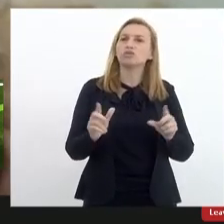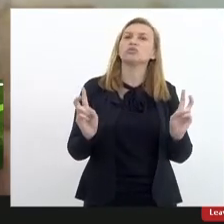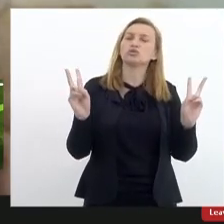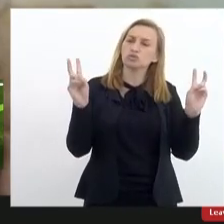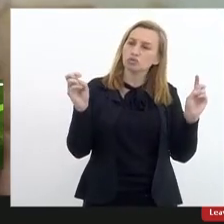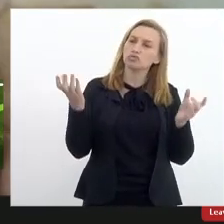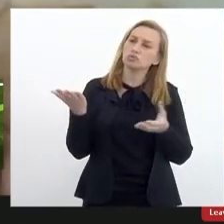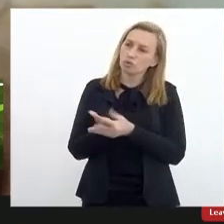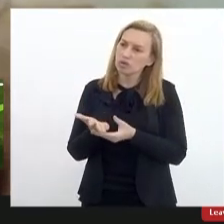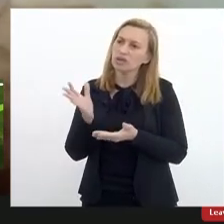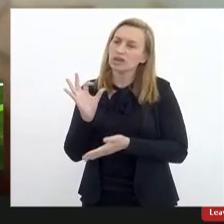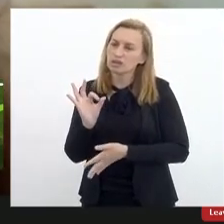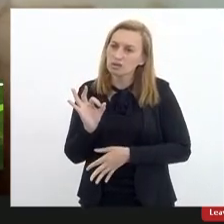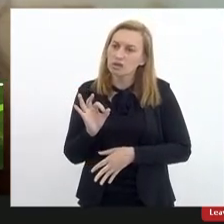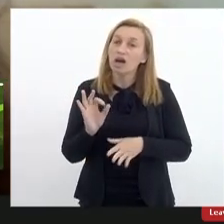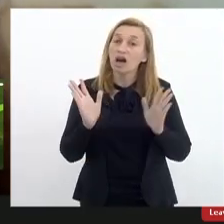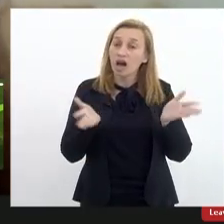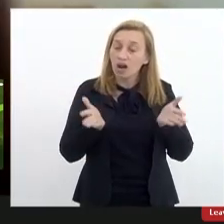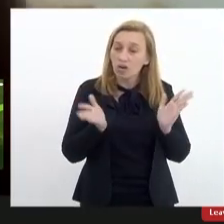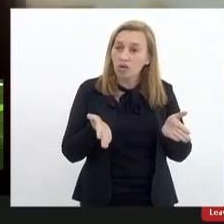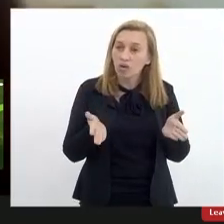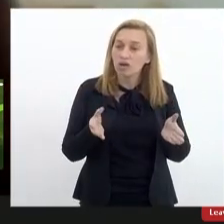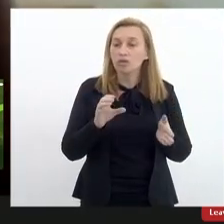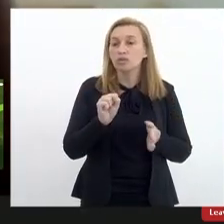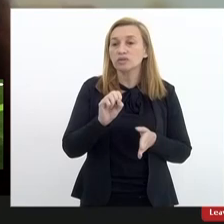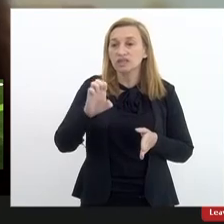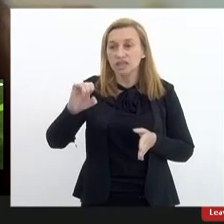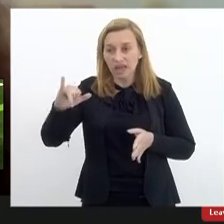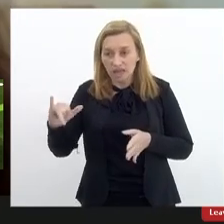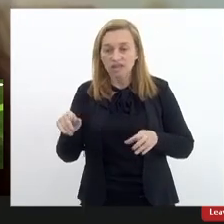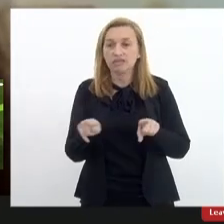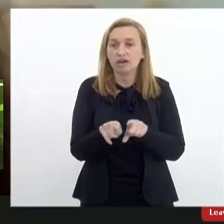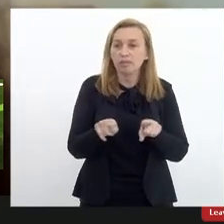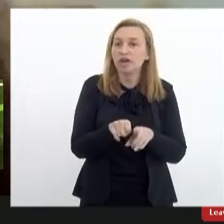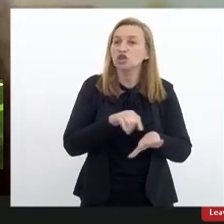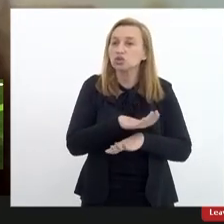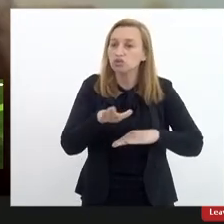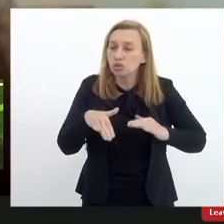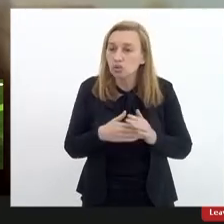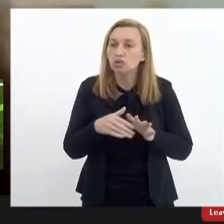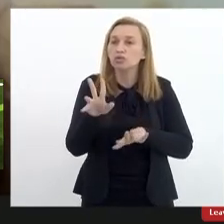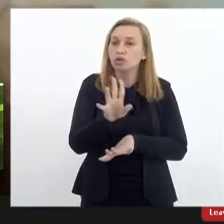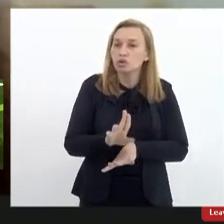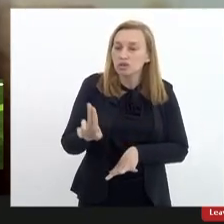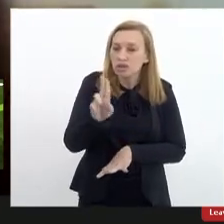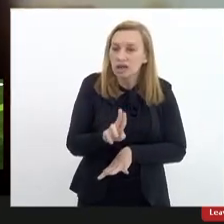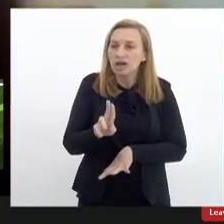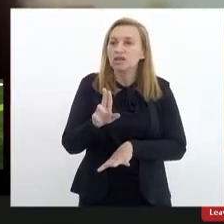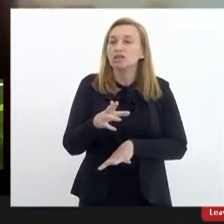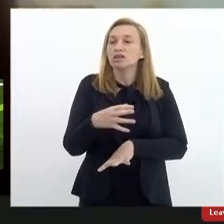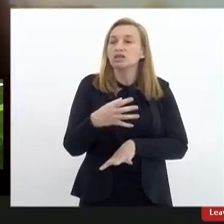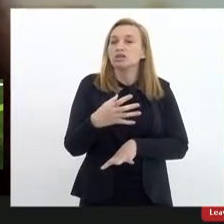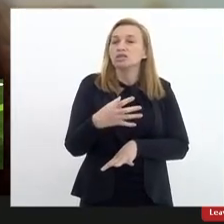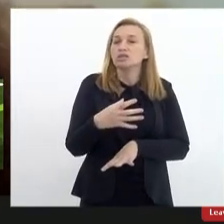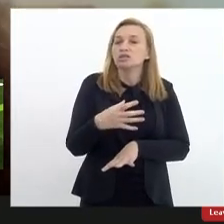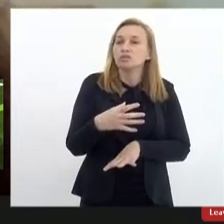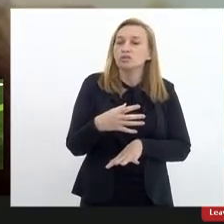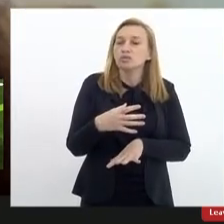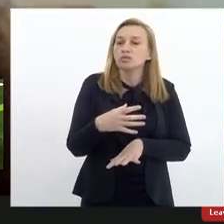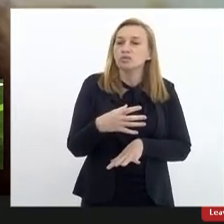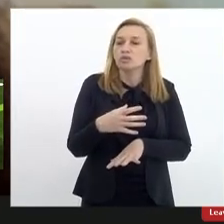físicos agora com o SEI também foi todo o procedimento foi otimizado foi célebre